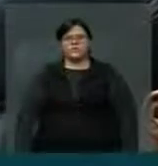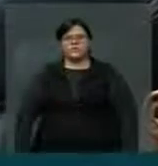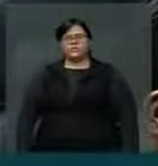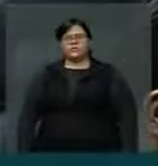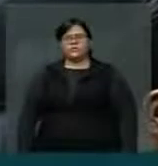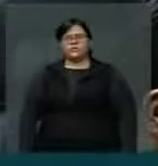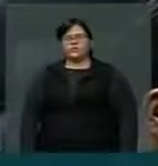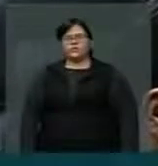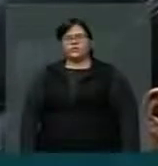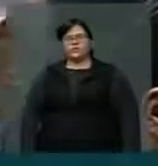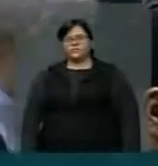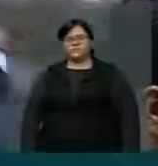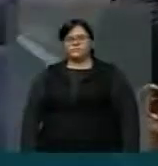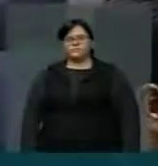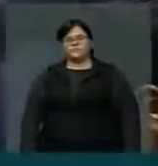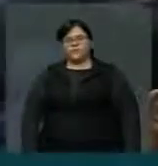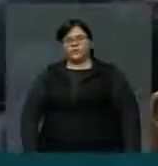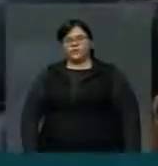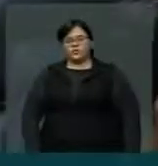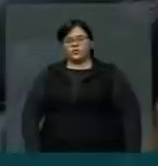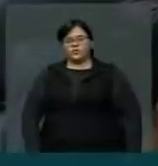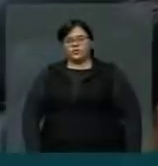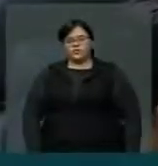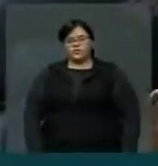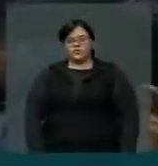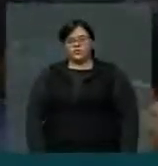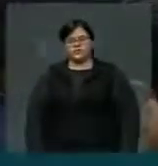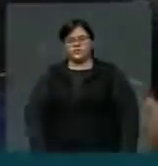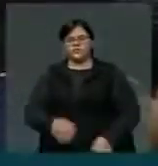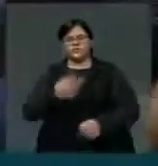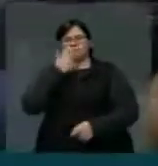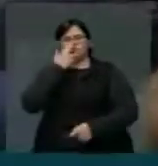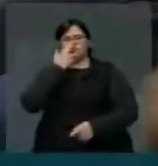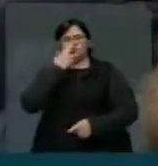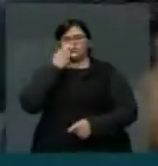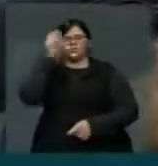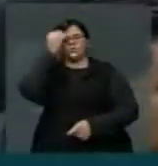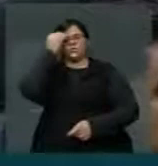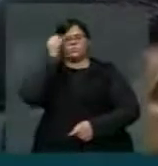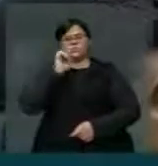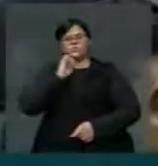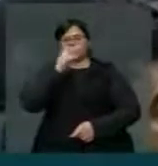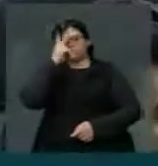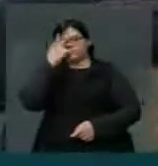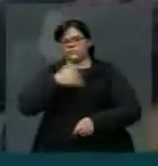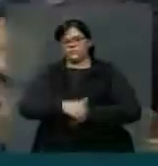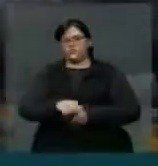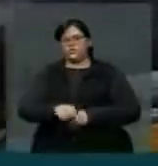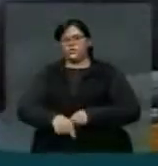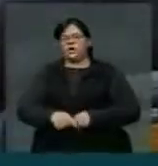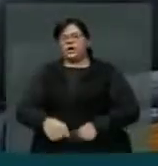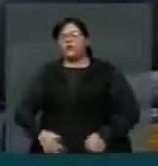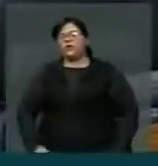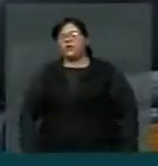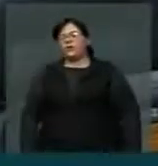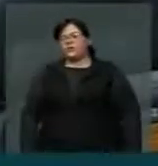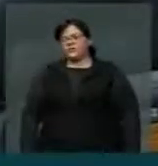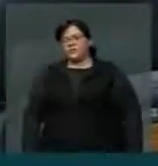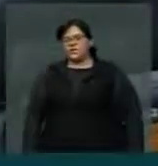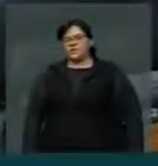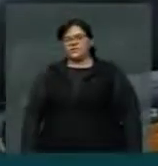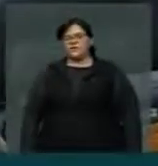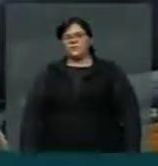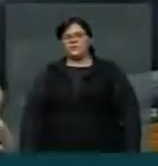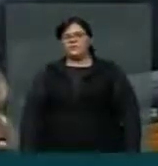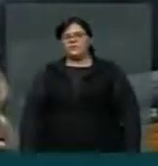que não faço meia culpa. Eu acho que quem deve fazer meia culpa é quem não estava aqui por motivo injustificado, quem